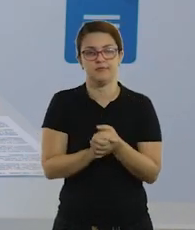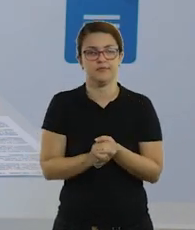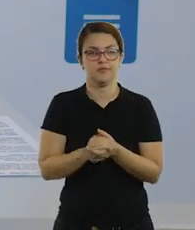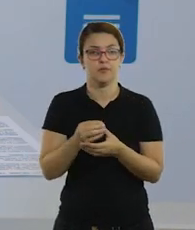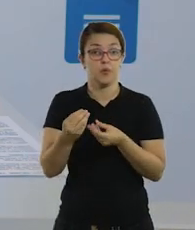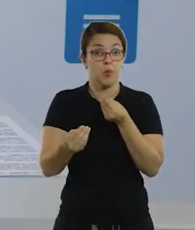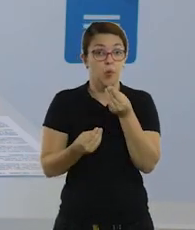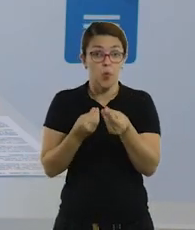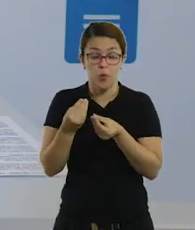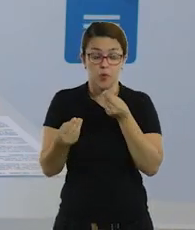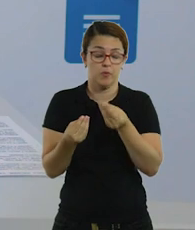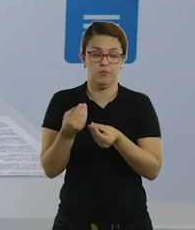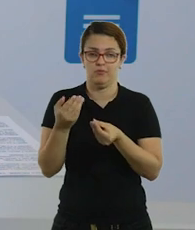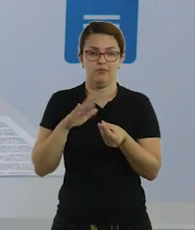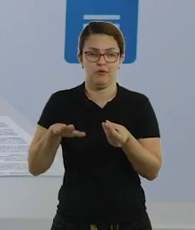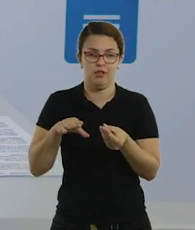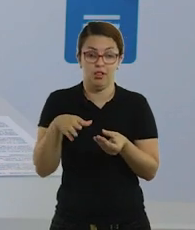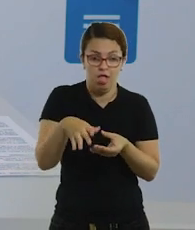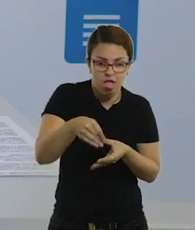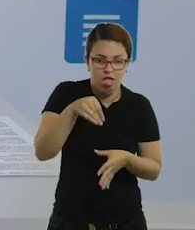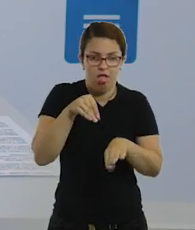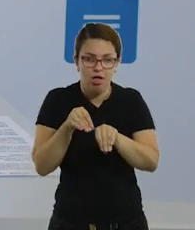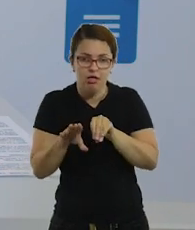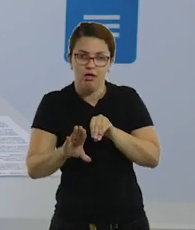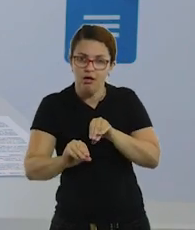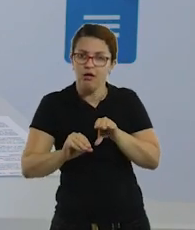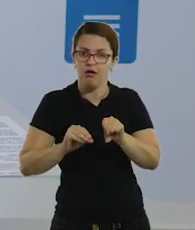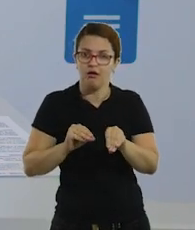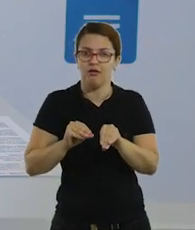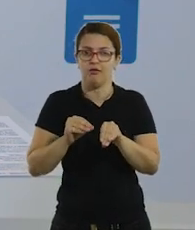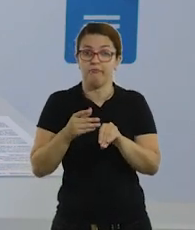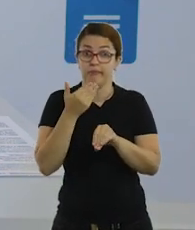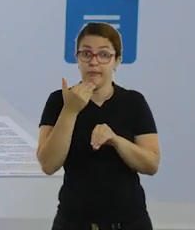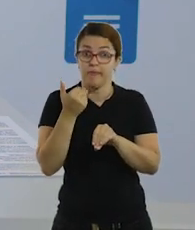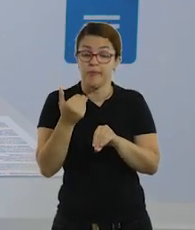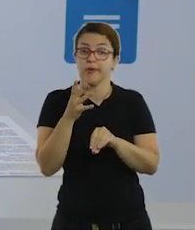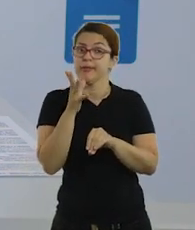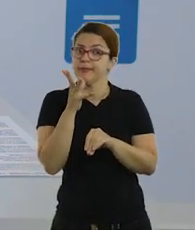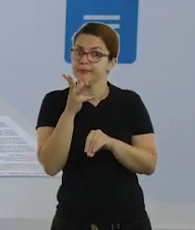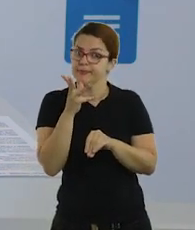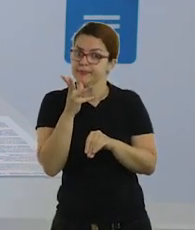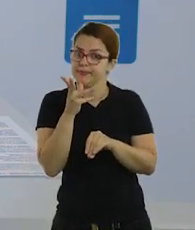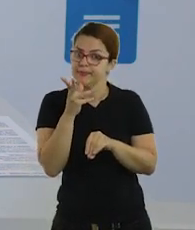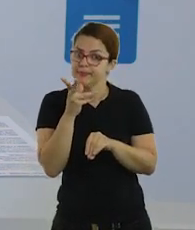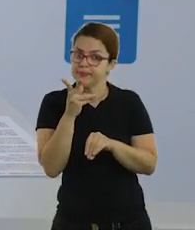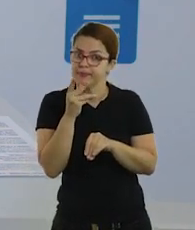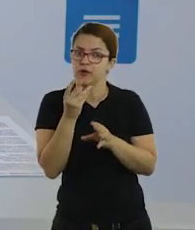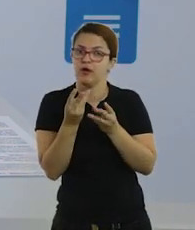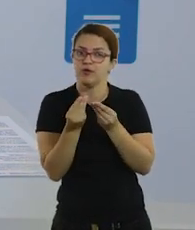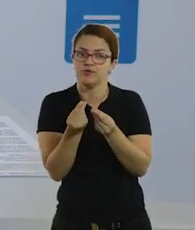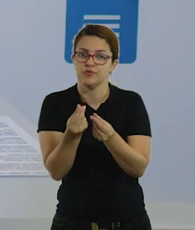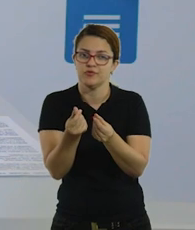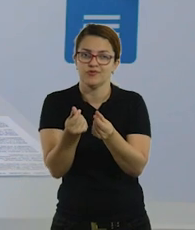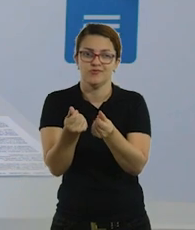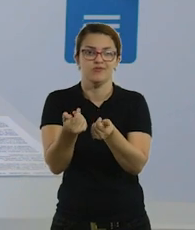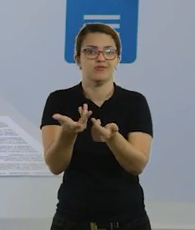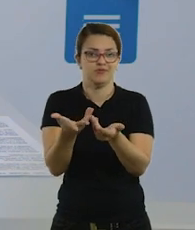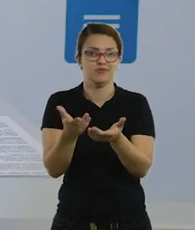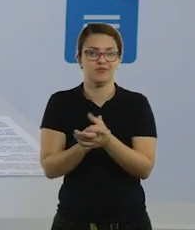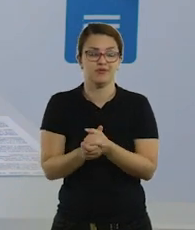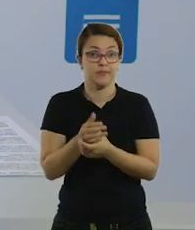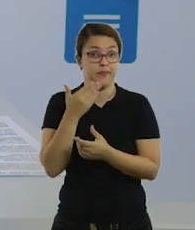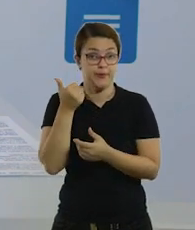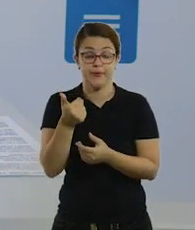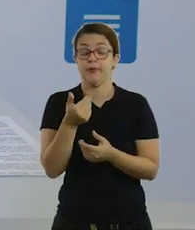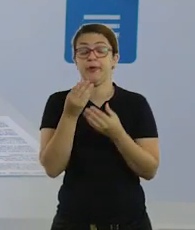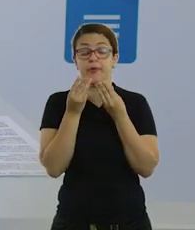precisam manusear, a durabilidade é maior quando a gente utiliza esse tipo de material.